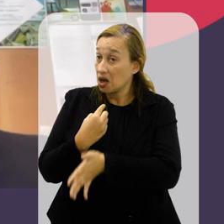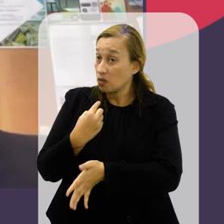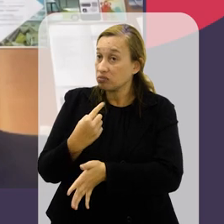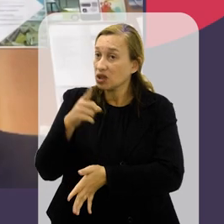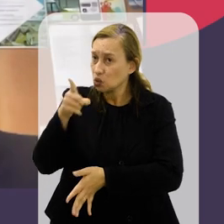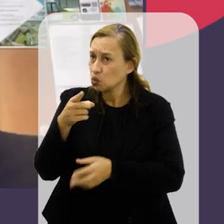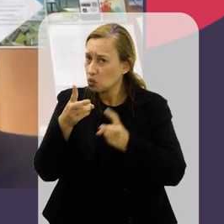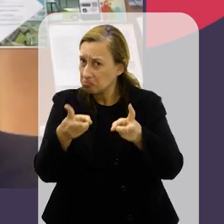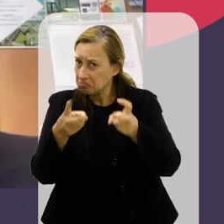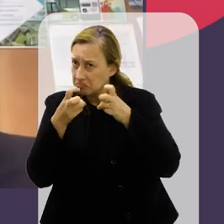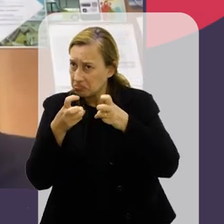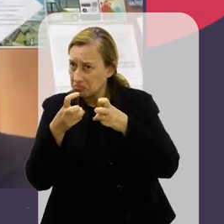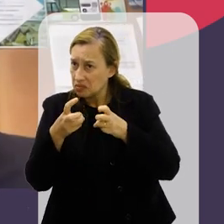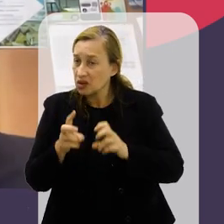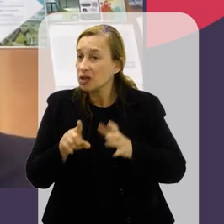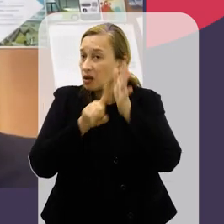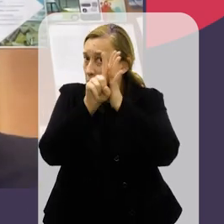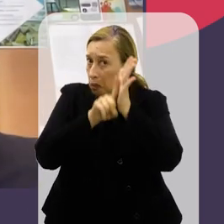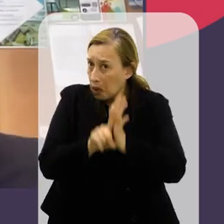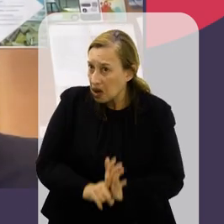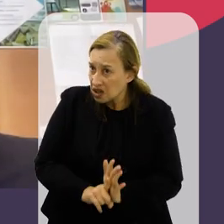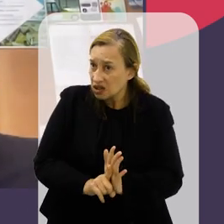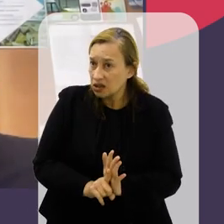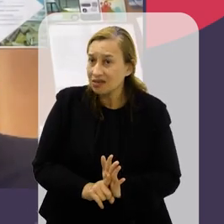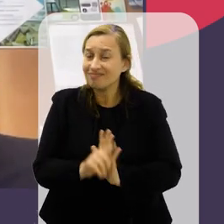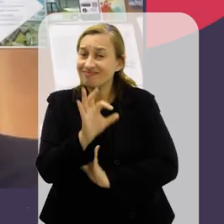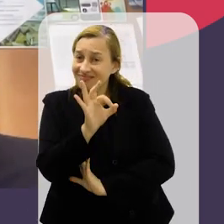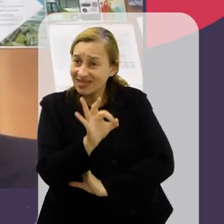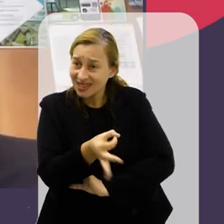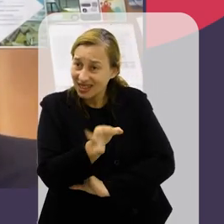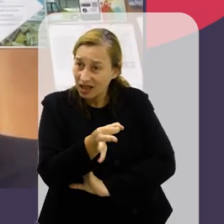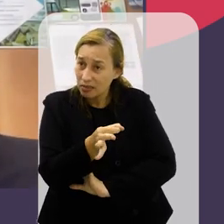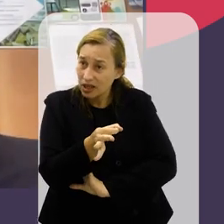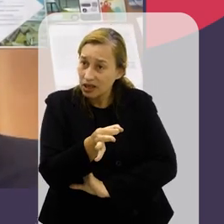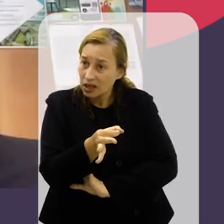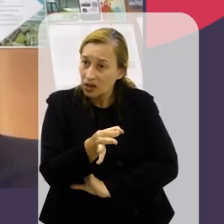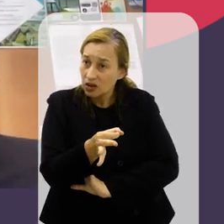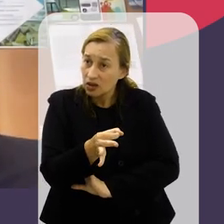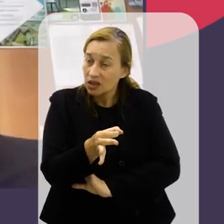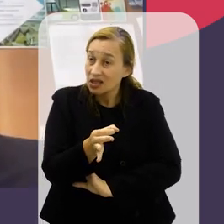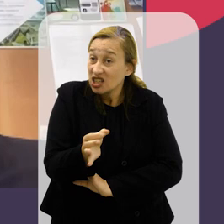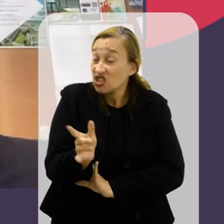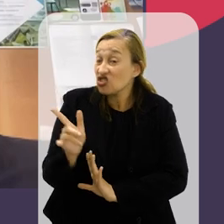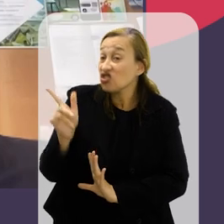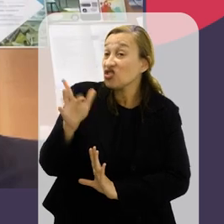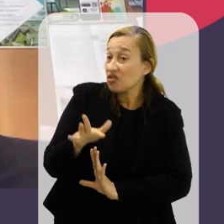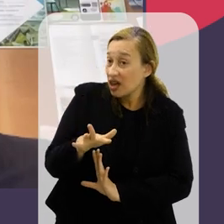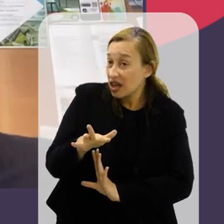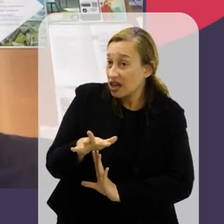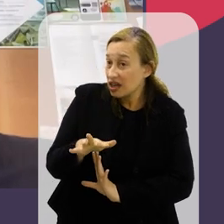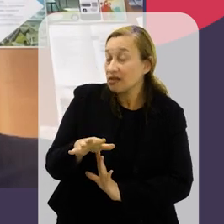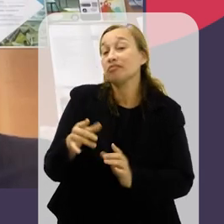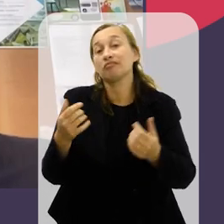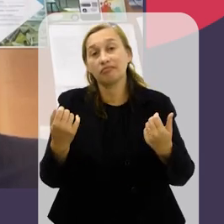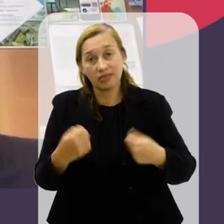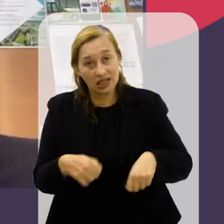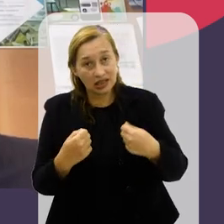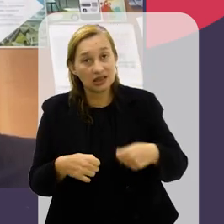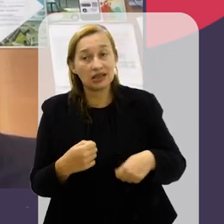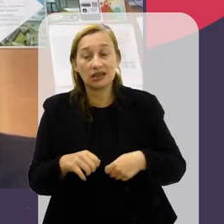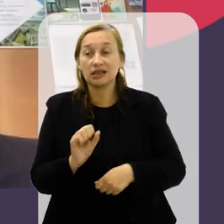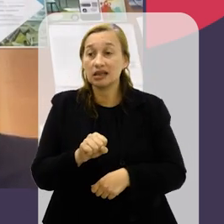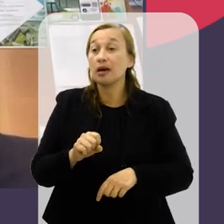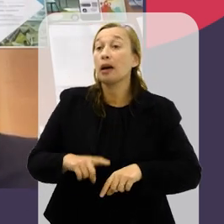Essa é uma excelente questão e a tua observação em relação a essa pesquisa, especificamente, de ser fora da